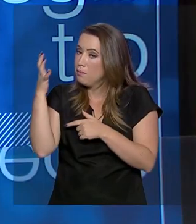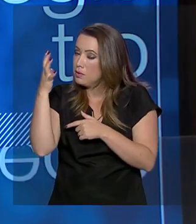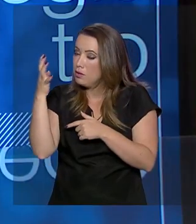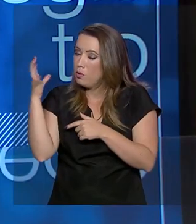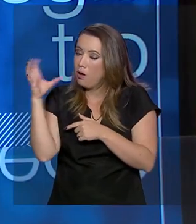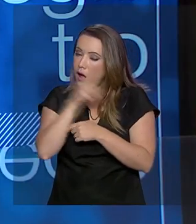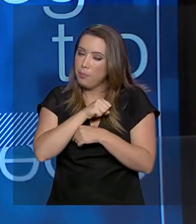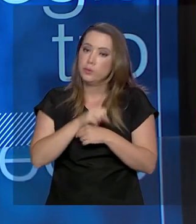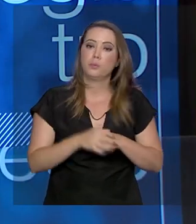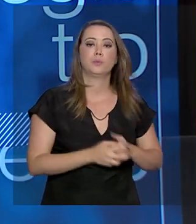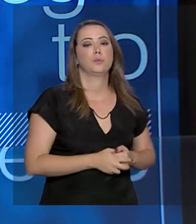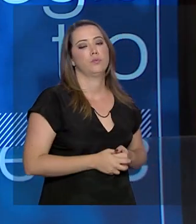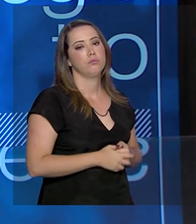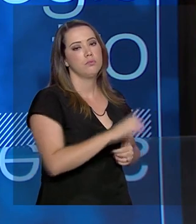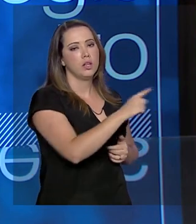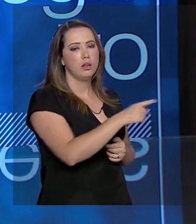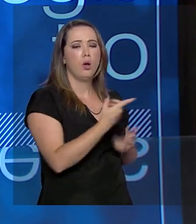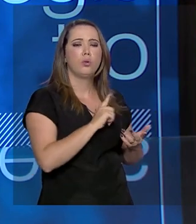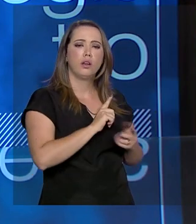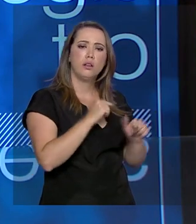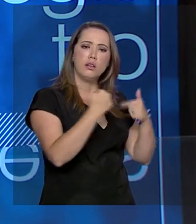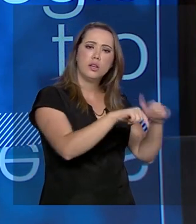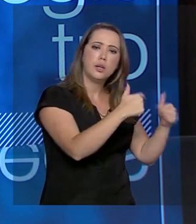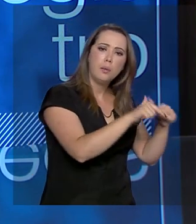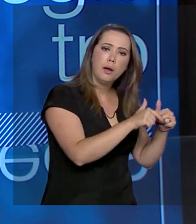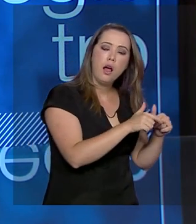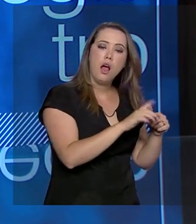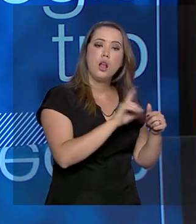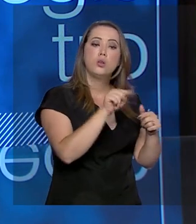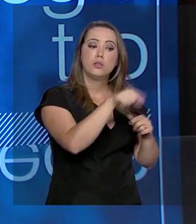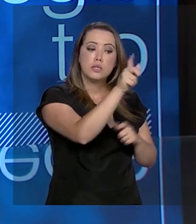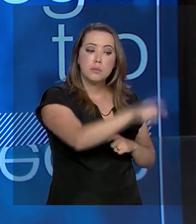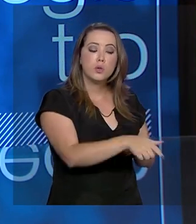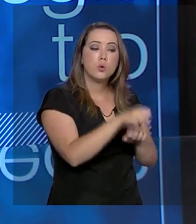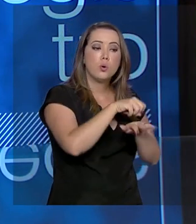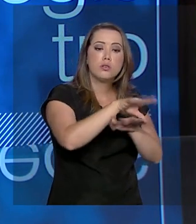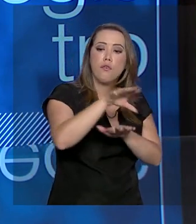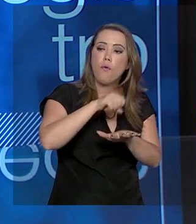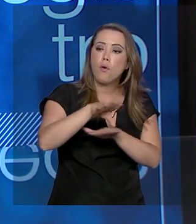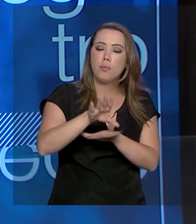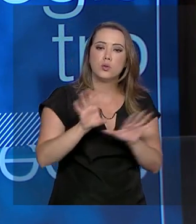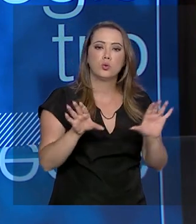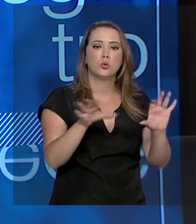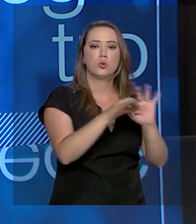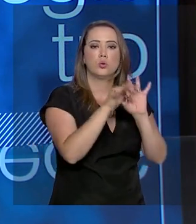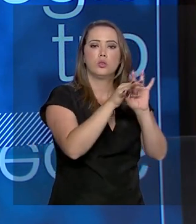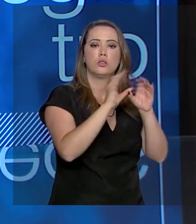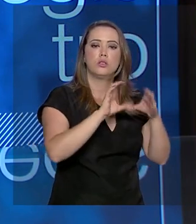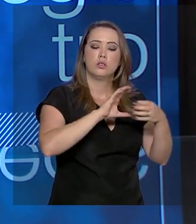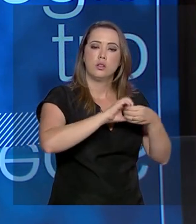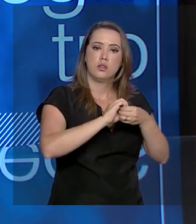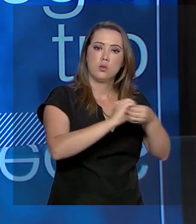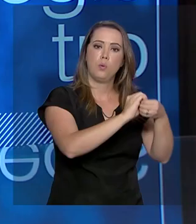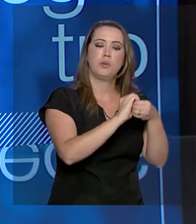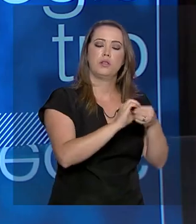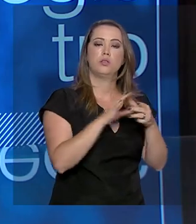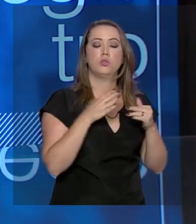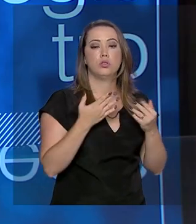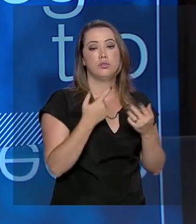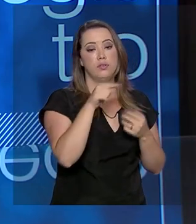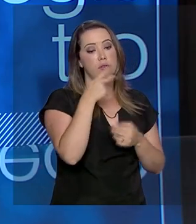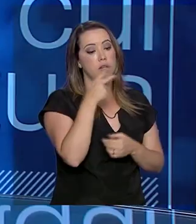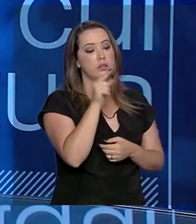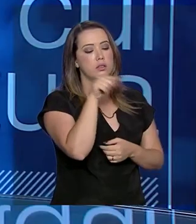E, nesse sentido, secretário, tem sido feito algum trabalho de convencimento, de informação junto às cooperativas, aos pescadores, sobre esse